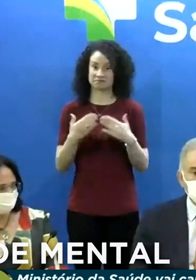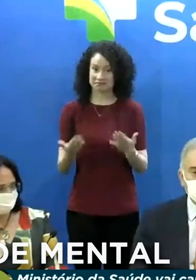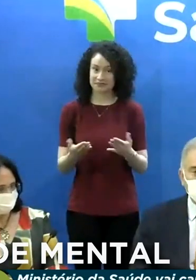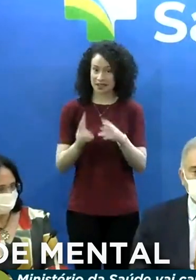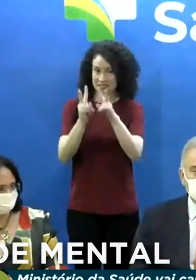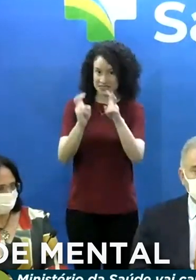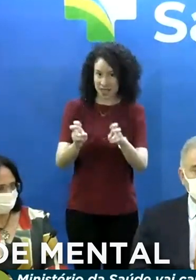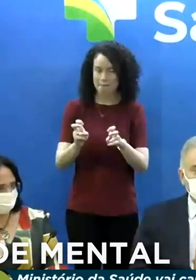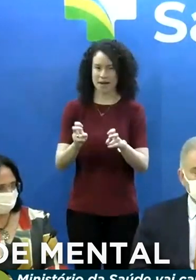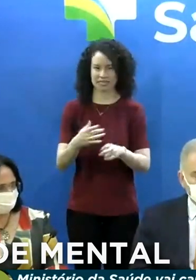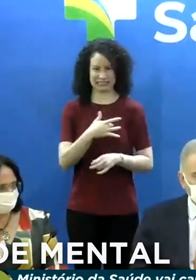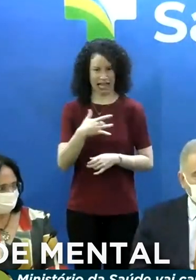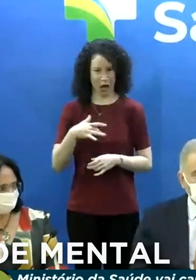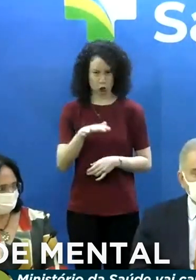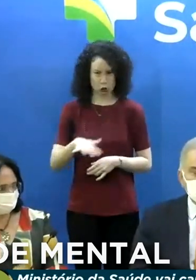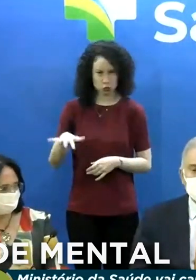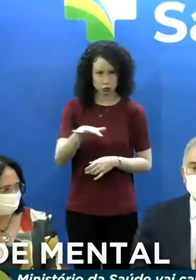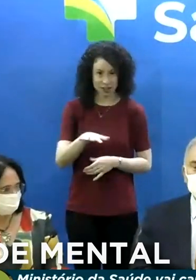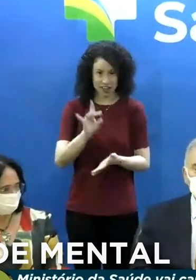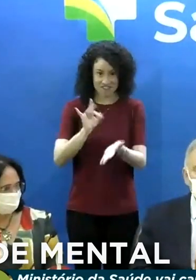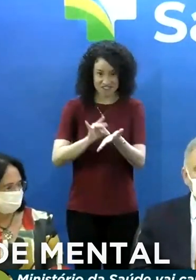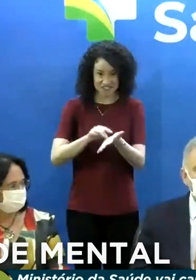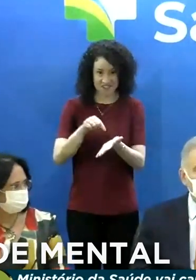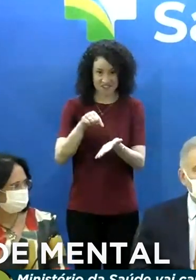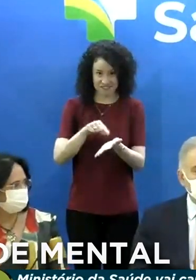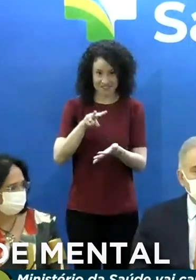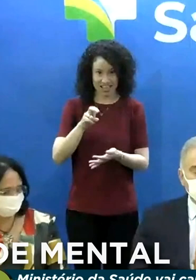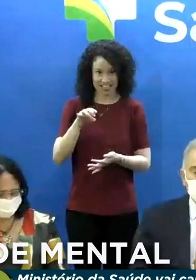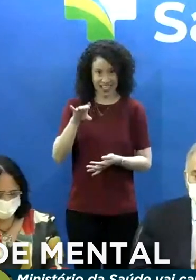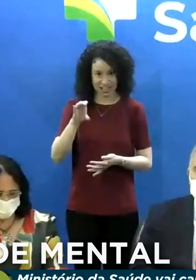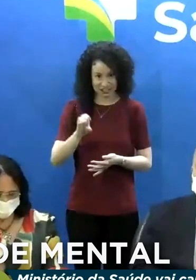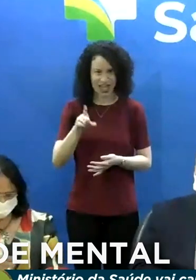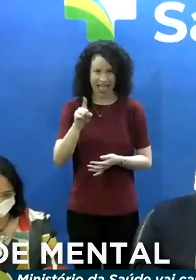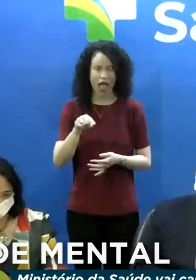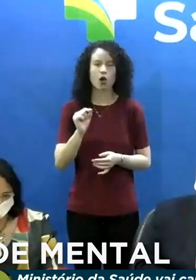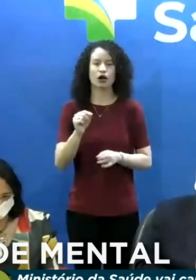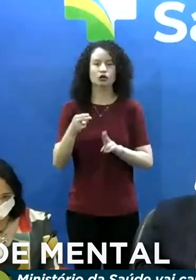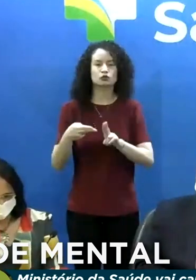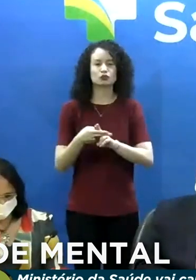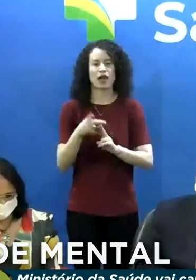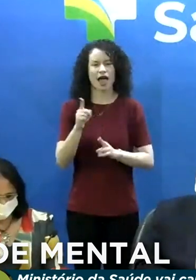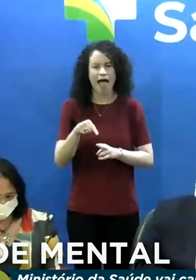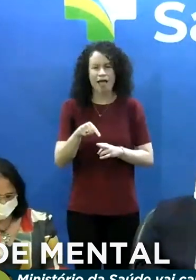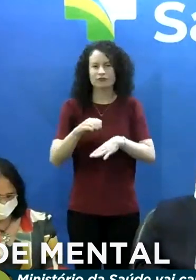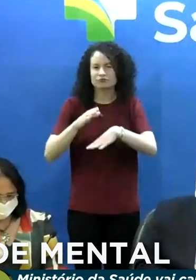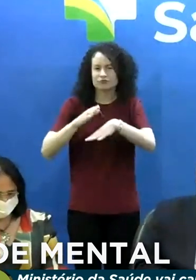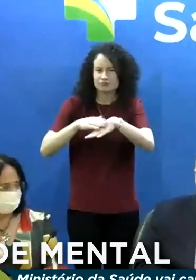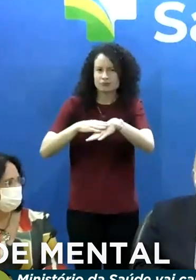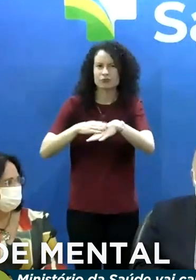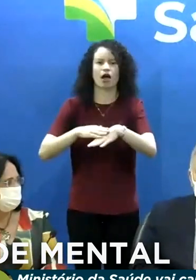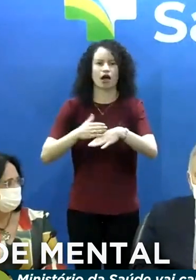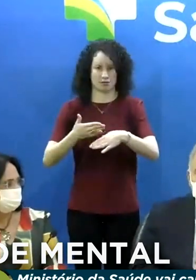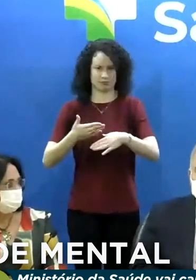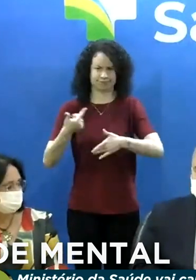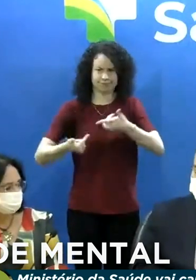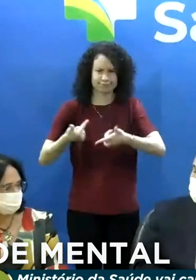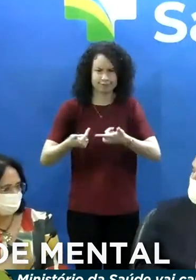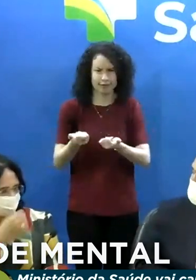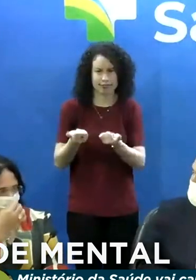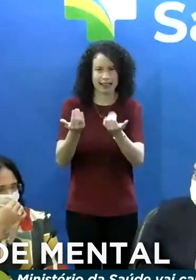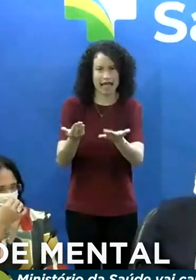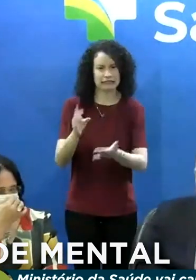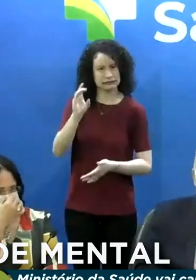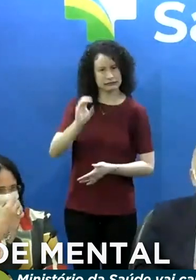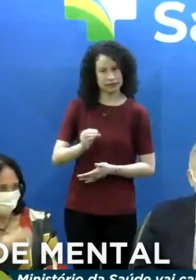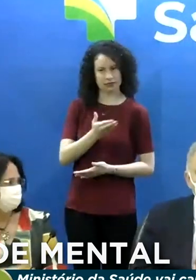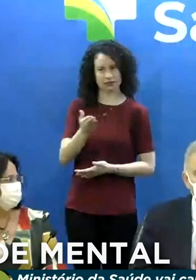matéria de saúde pública, a verdade é que o SUS é o grande instrumento que leva cidadania